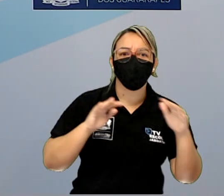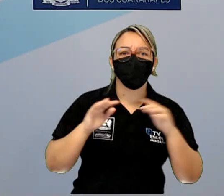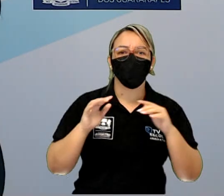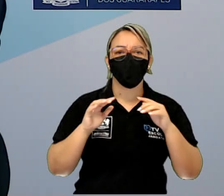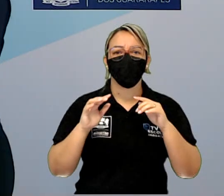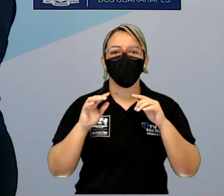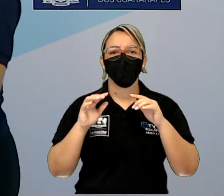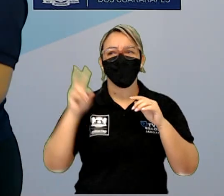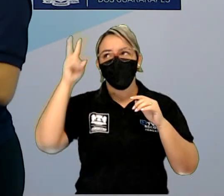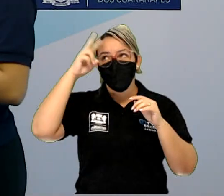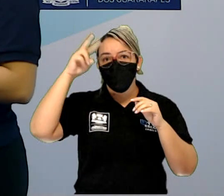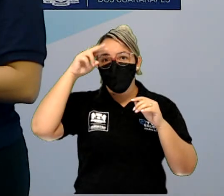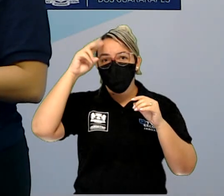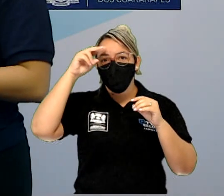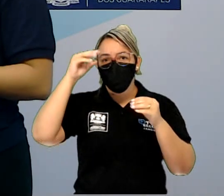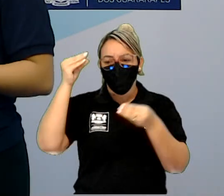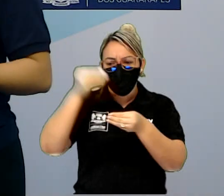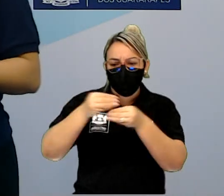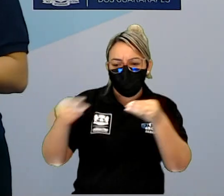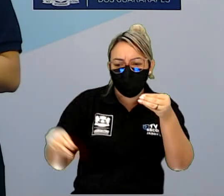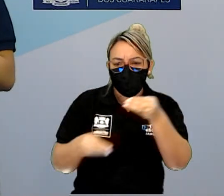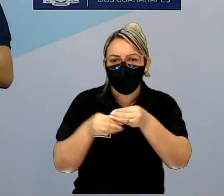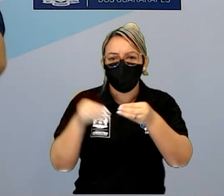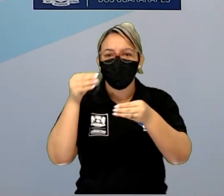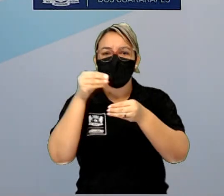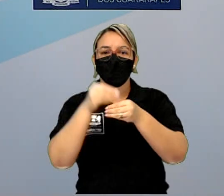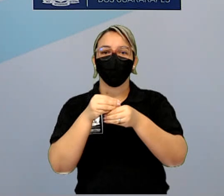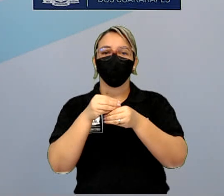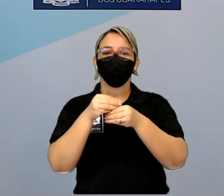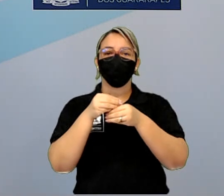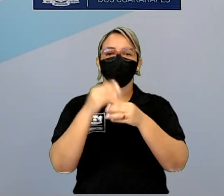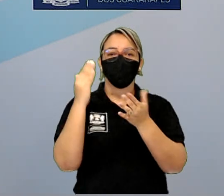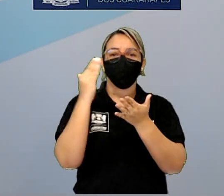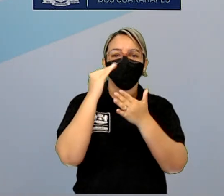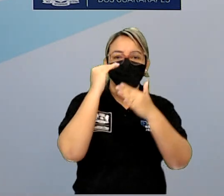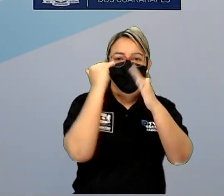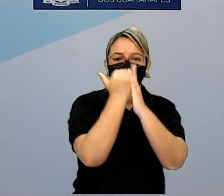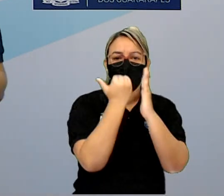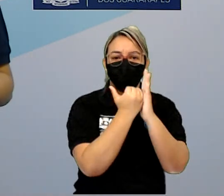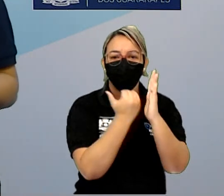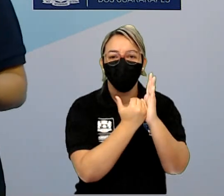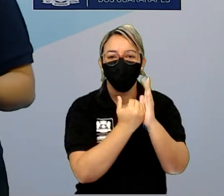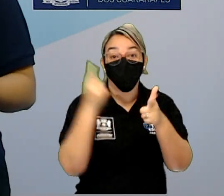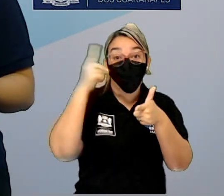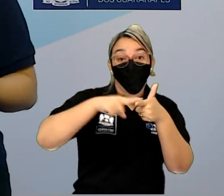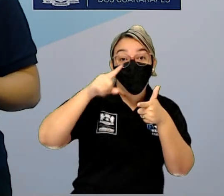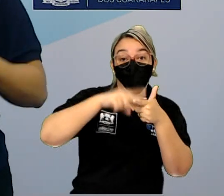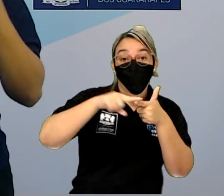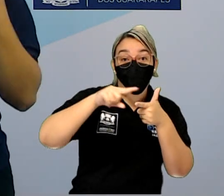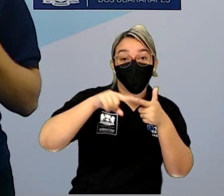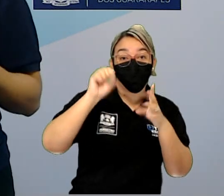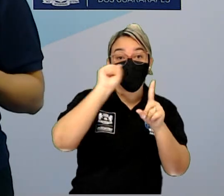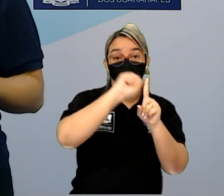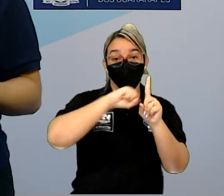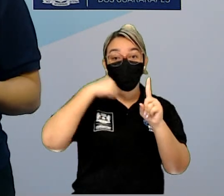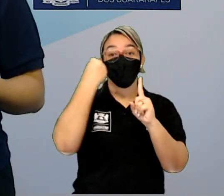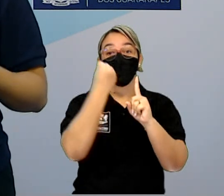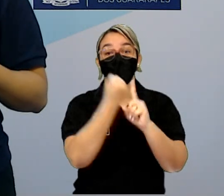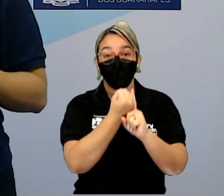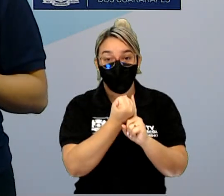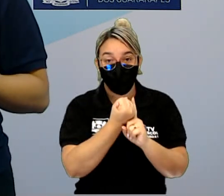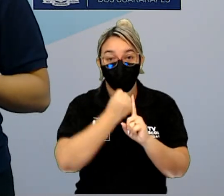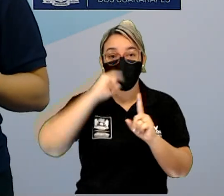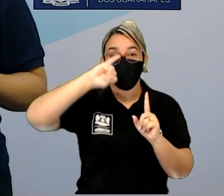história, formar a história, nós dividimos o seguinte, o problema social para as histórias de João e Maria